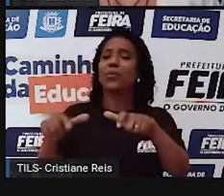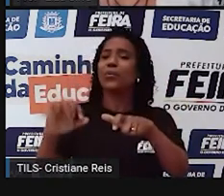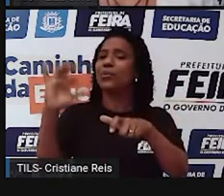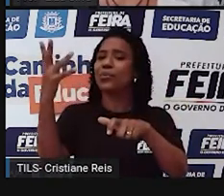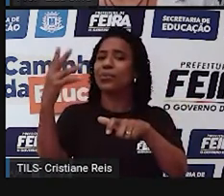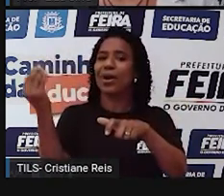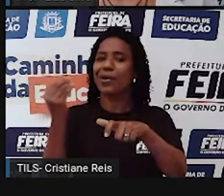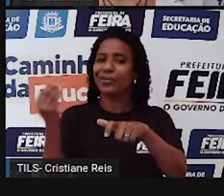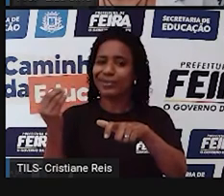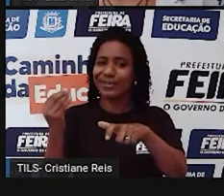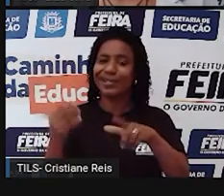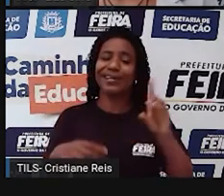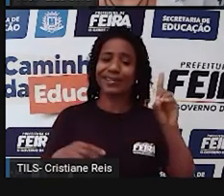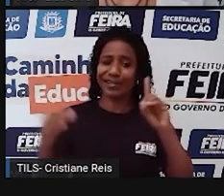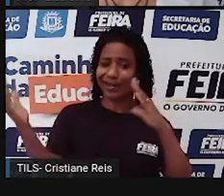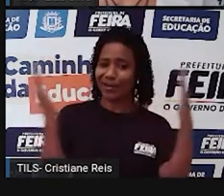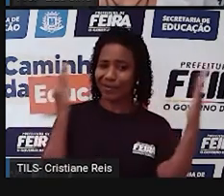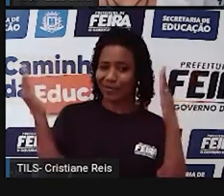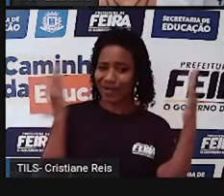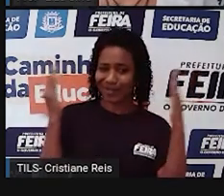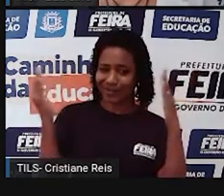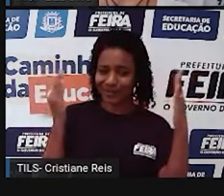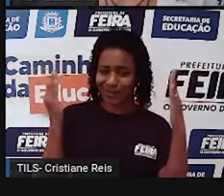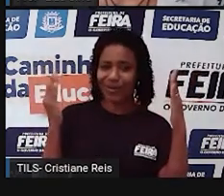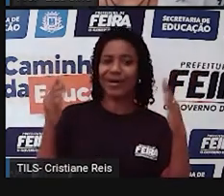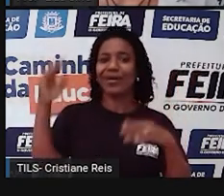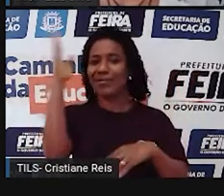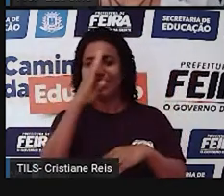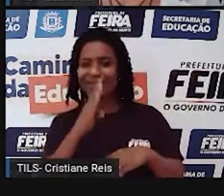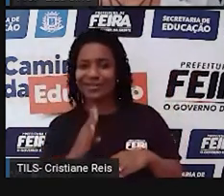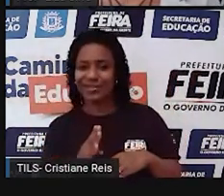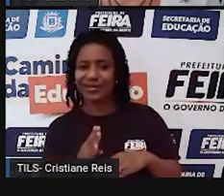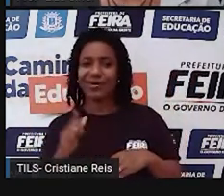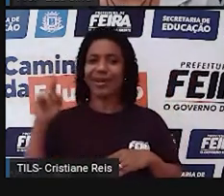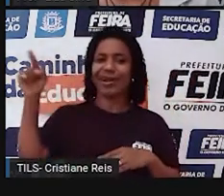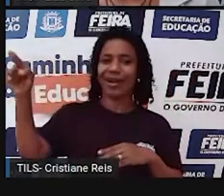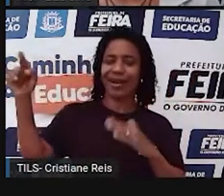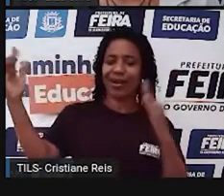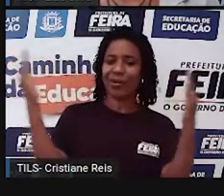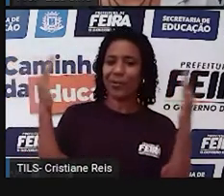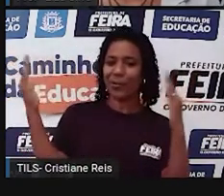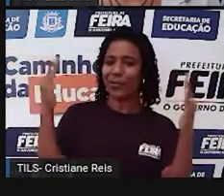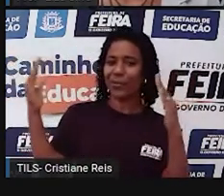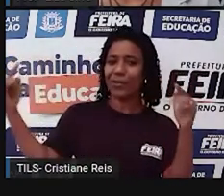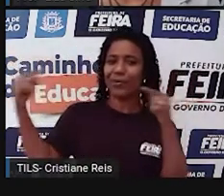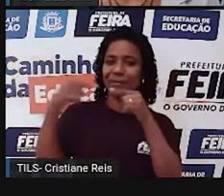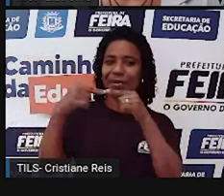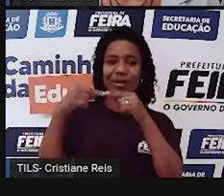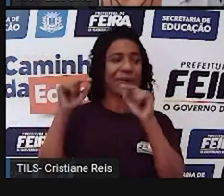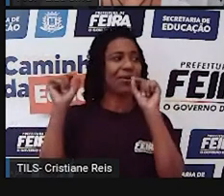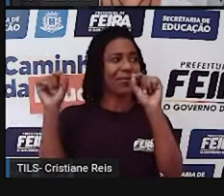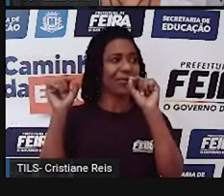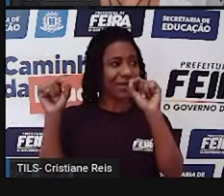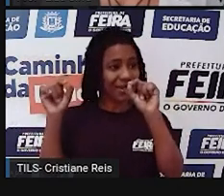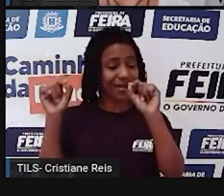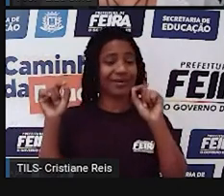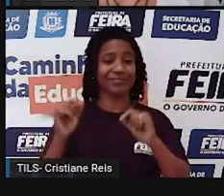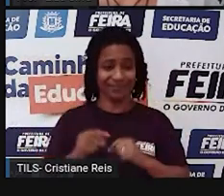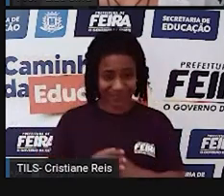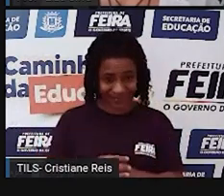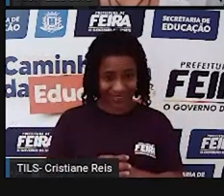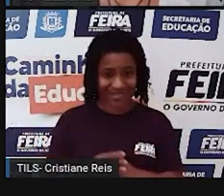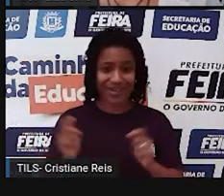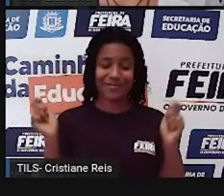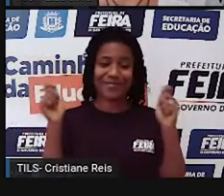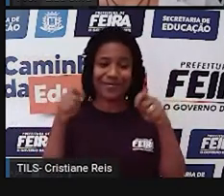fica aí um desafio para vocês criarem um posto e aí vocês podem utilizar o Canva trazendo as